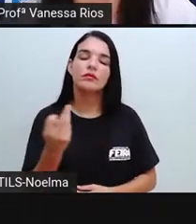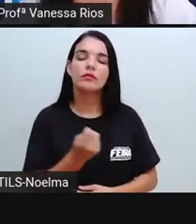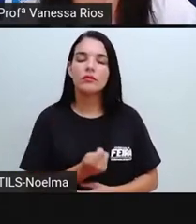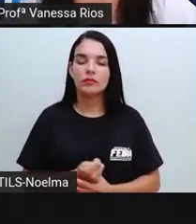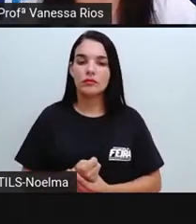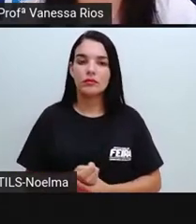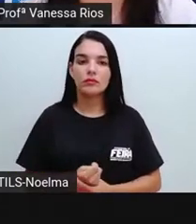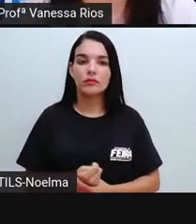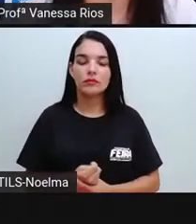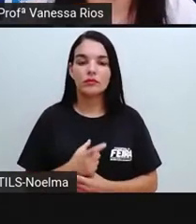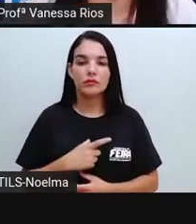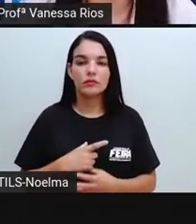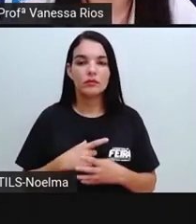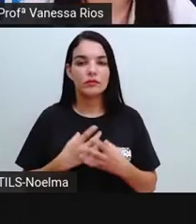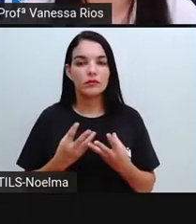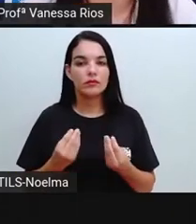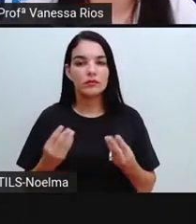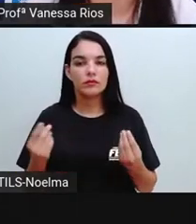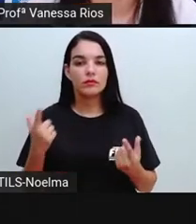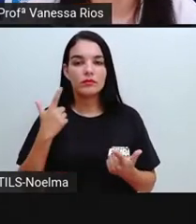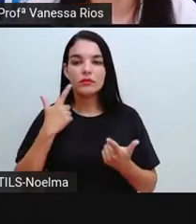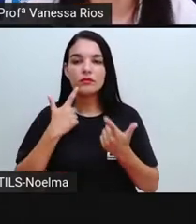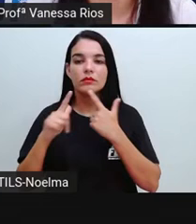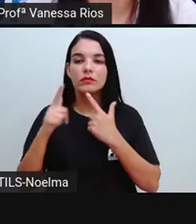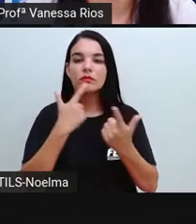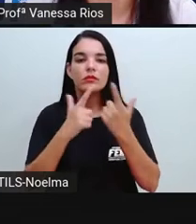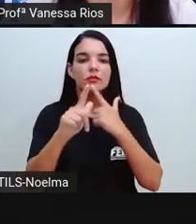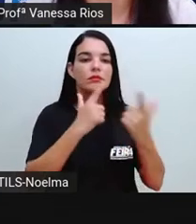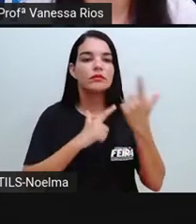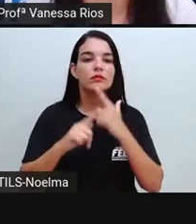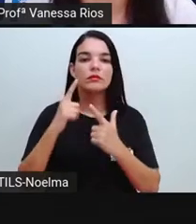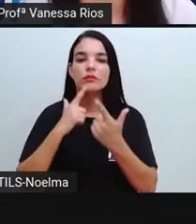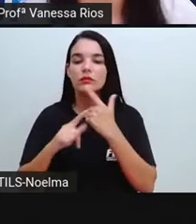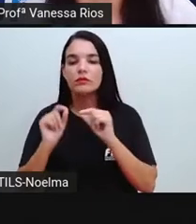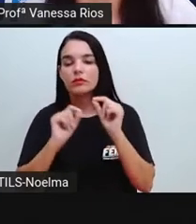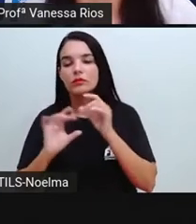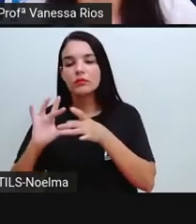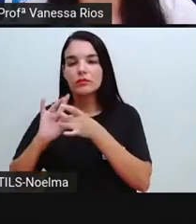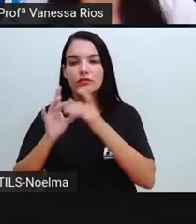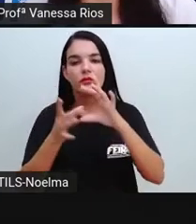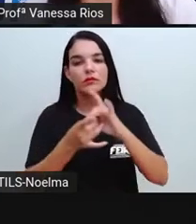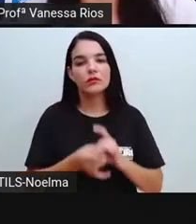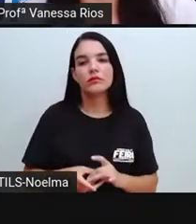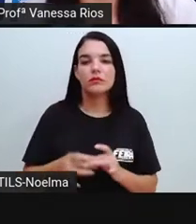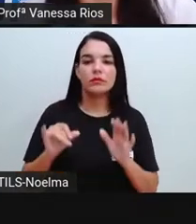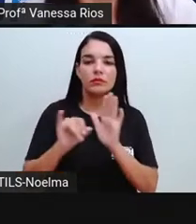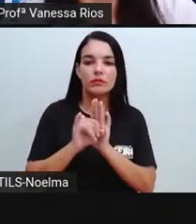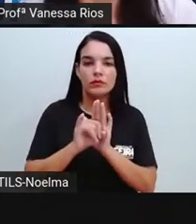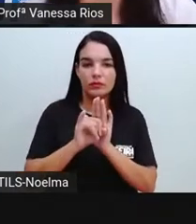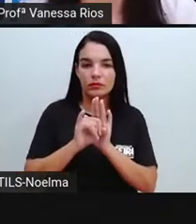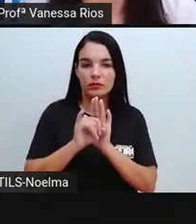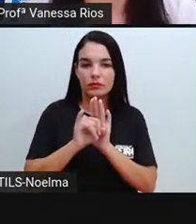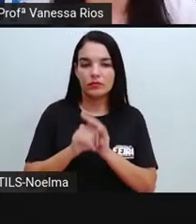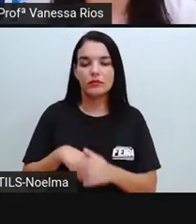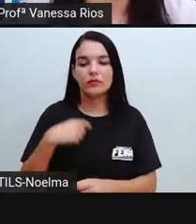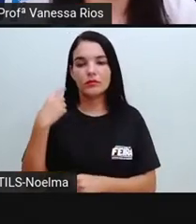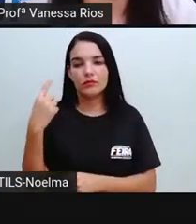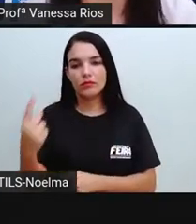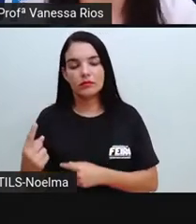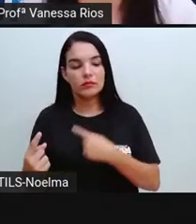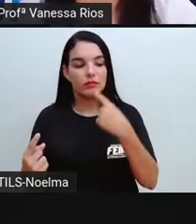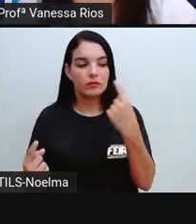aí existem várias línguas, né? Porque as línguas maternas estão relacionadas aí à identidade de